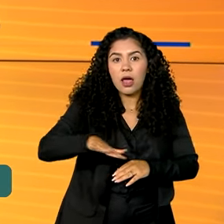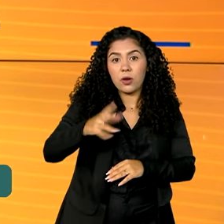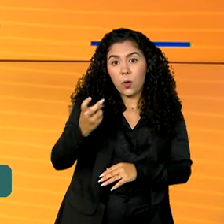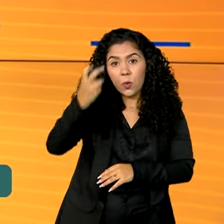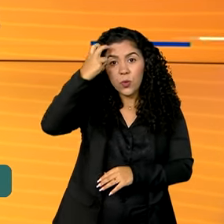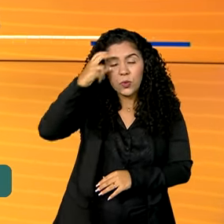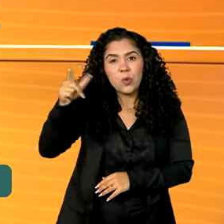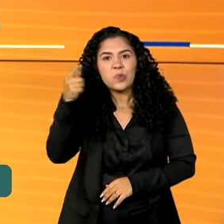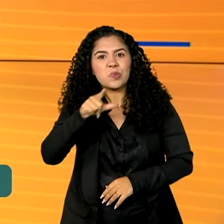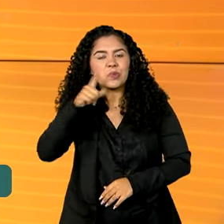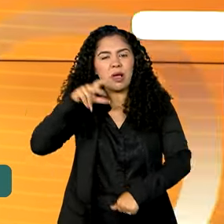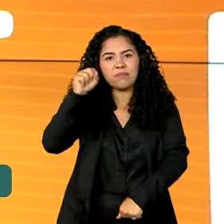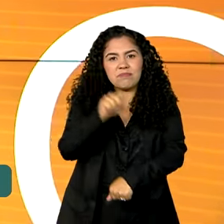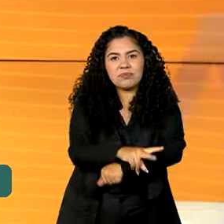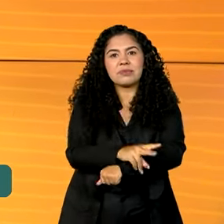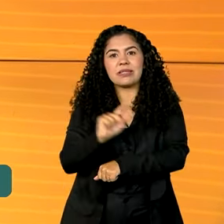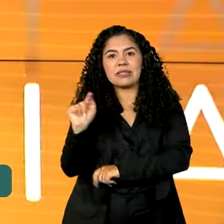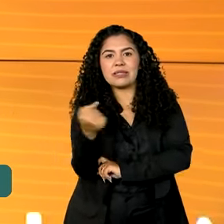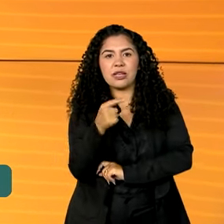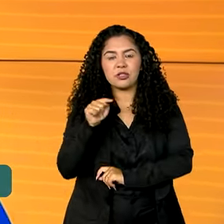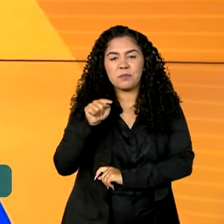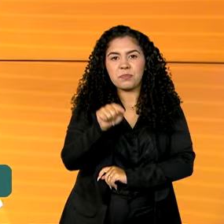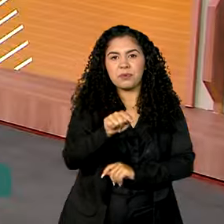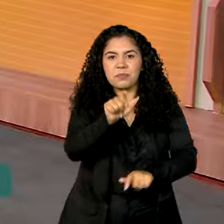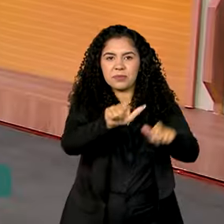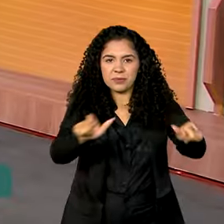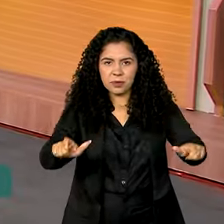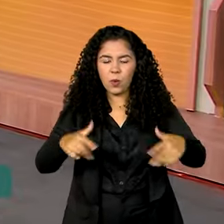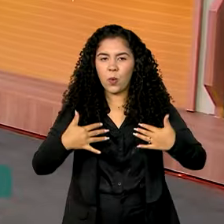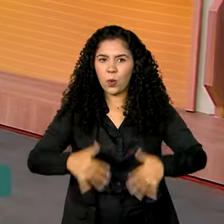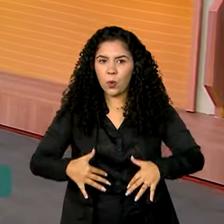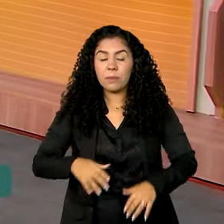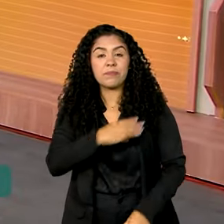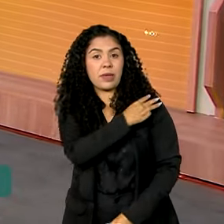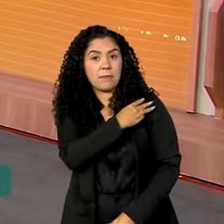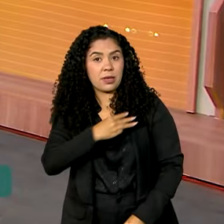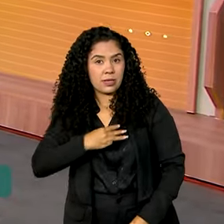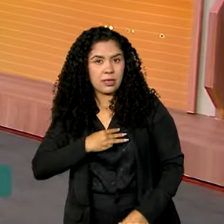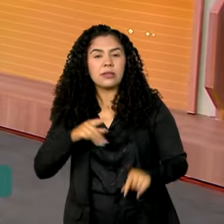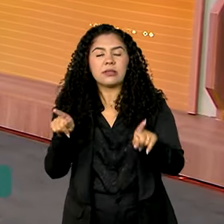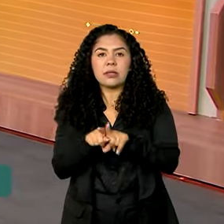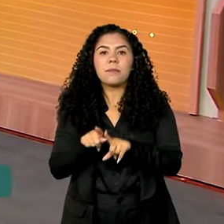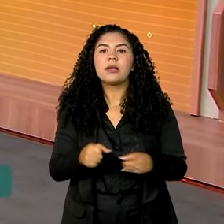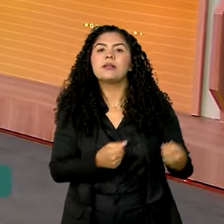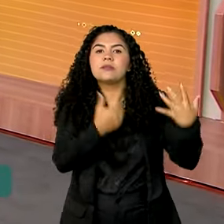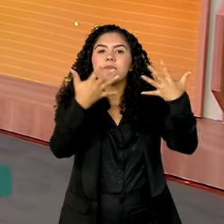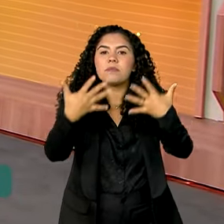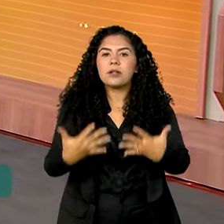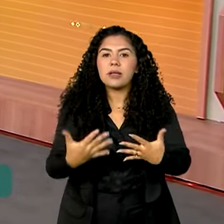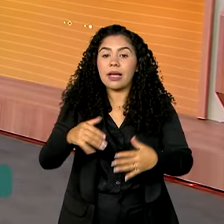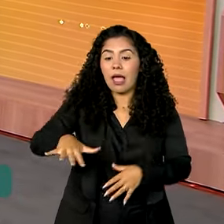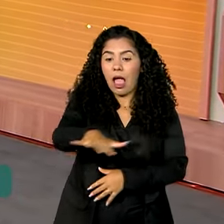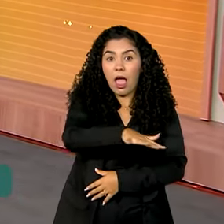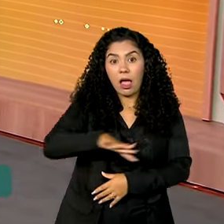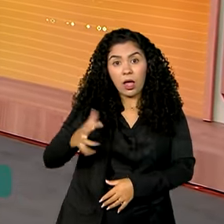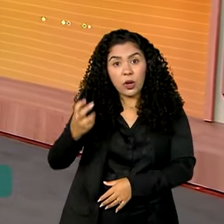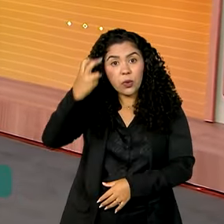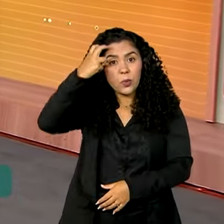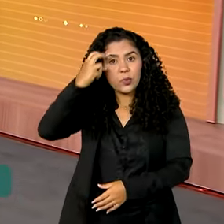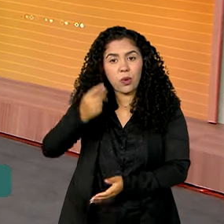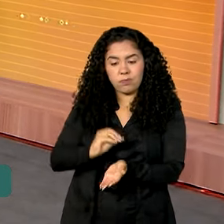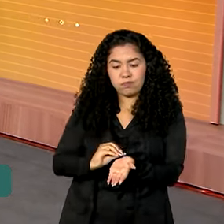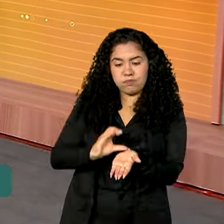mais de 7 milhões e meio de pessoas. A ministra Margarete Menezes disse ainda que a cultura está recebendo o maior